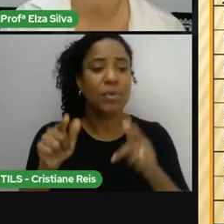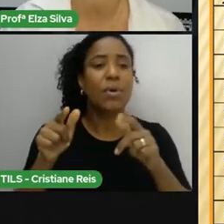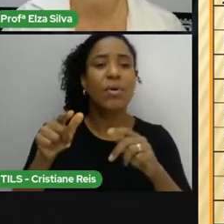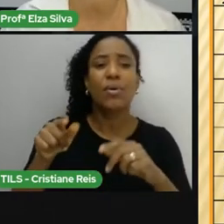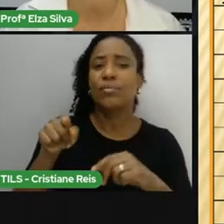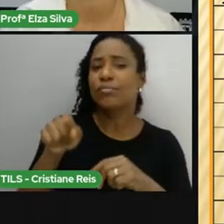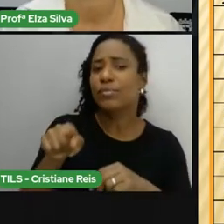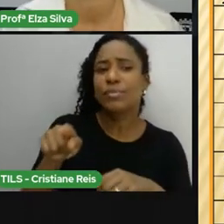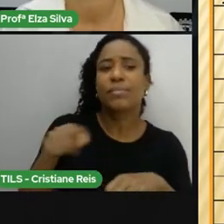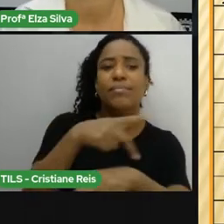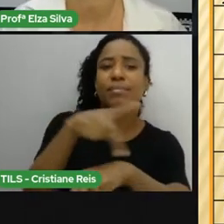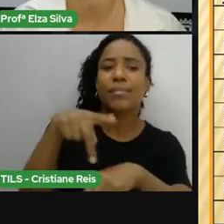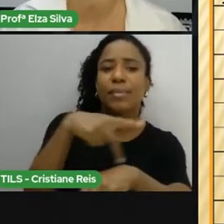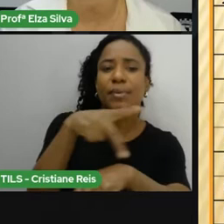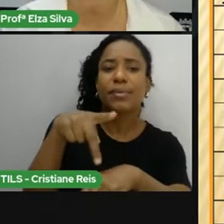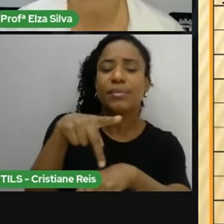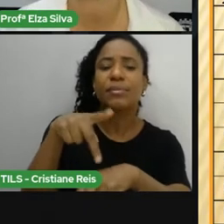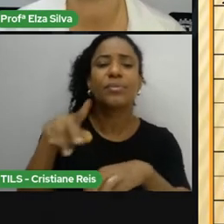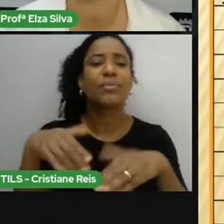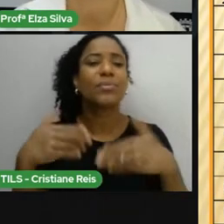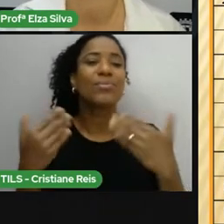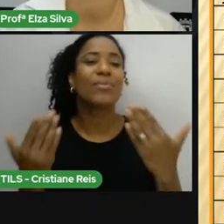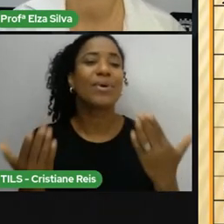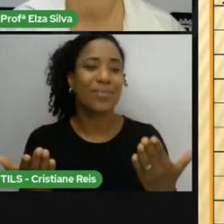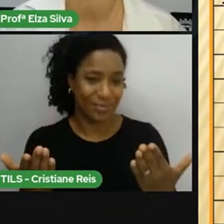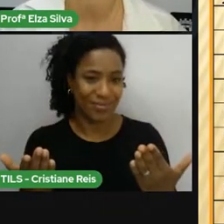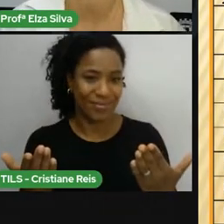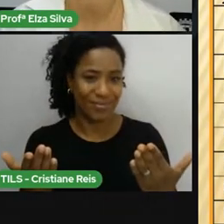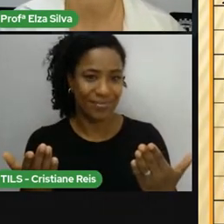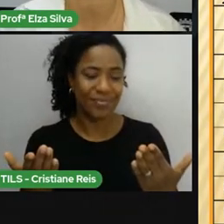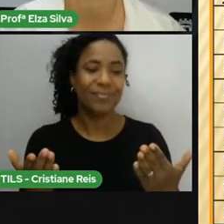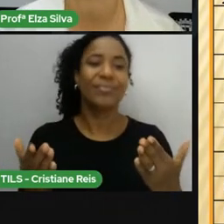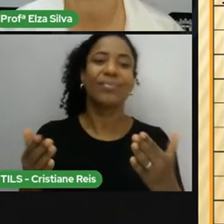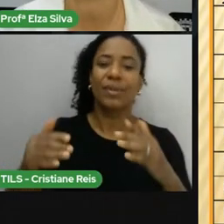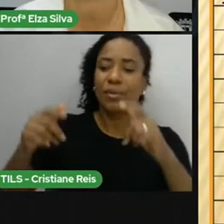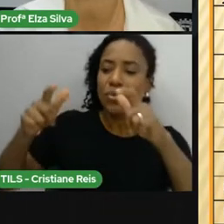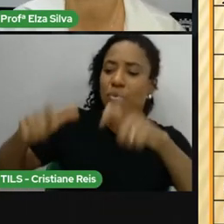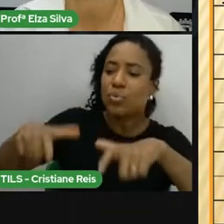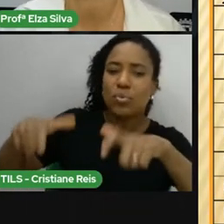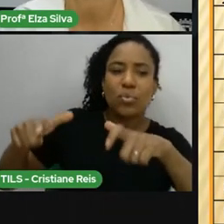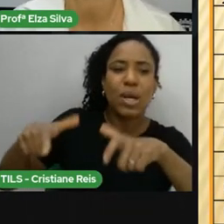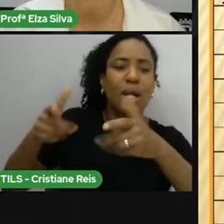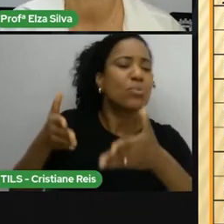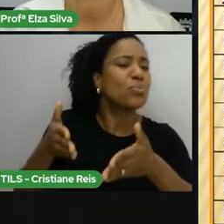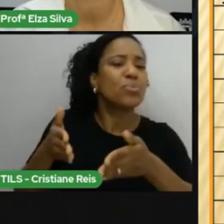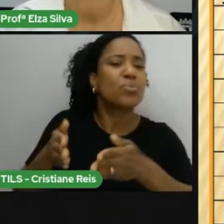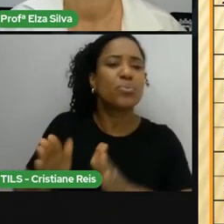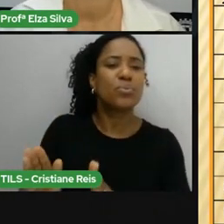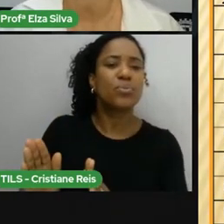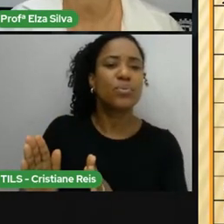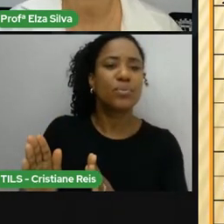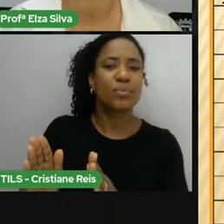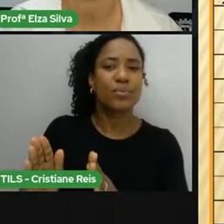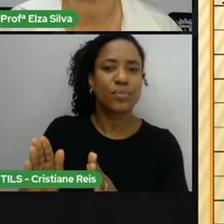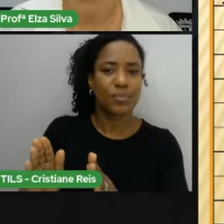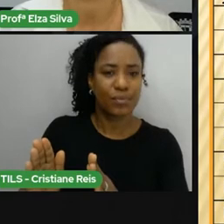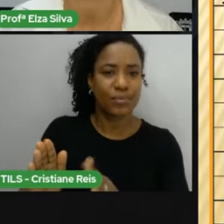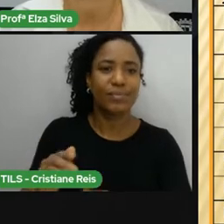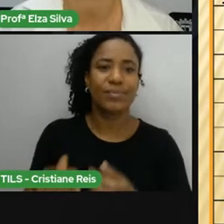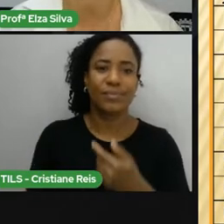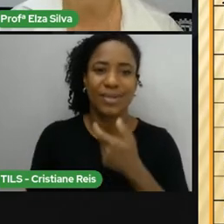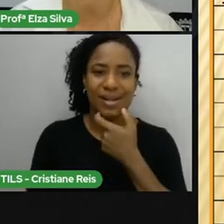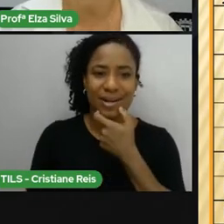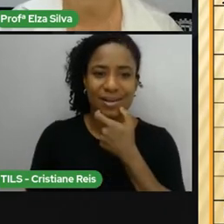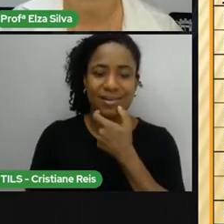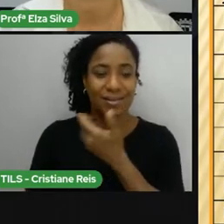onde a pessoa é Qual é a origem dela O local de onde ela nasceu Where are you from?